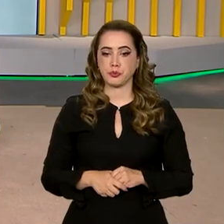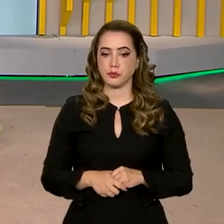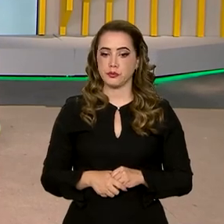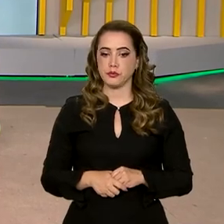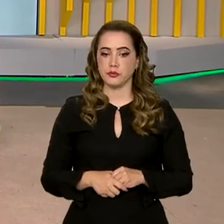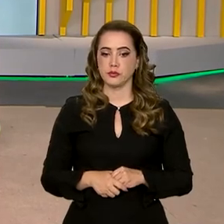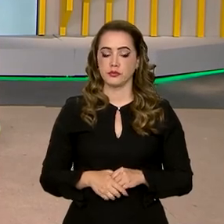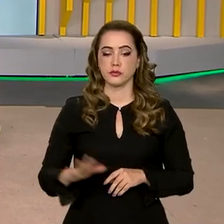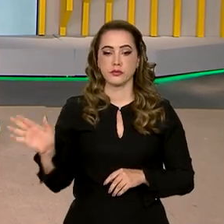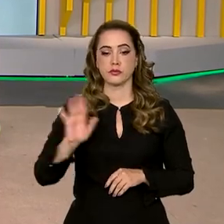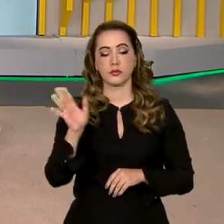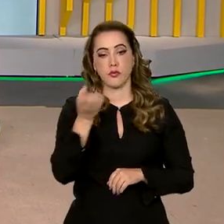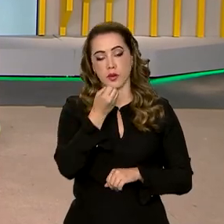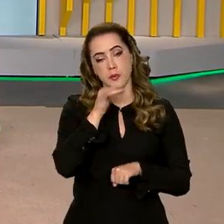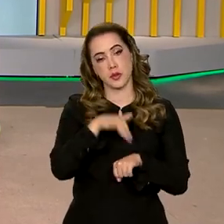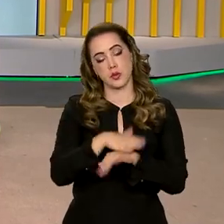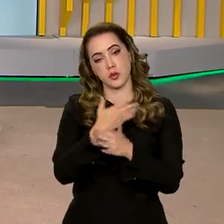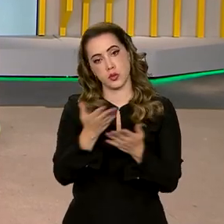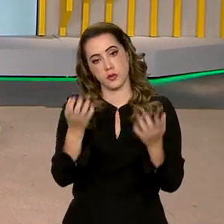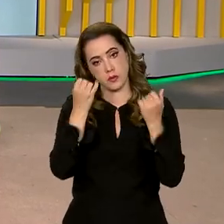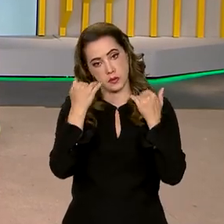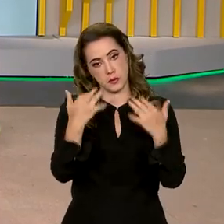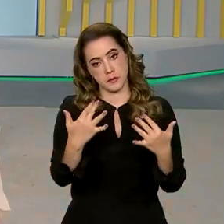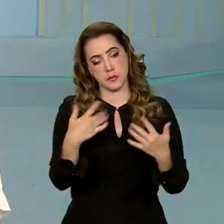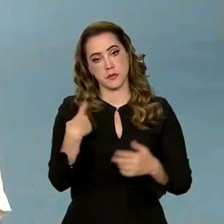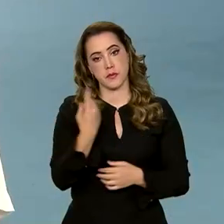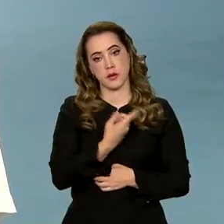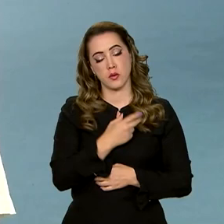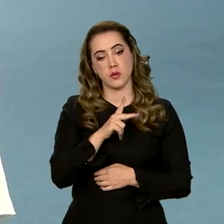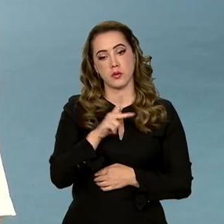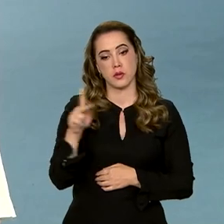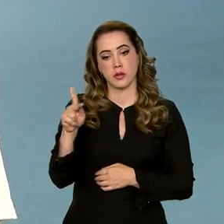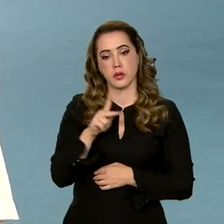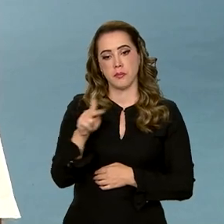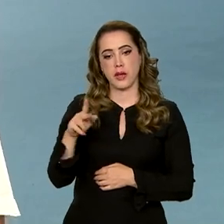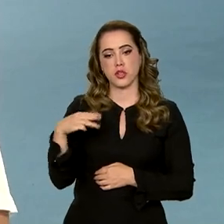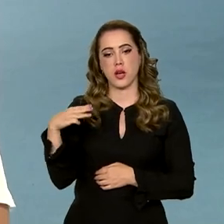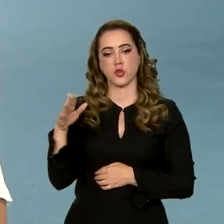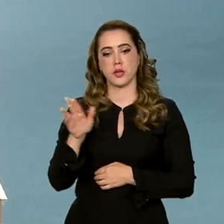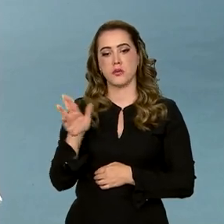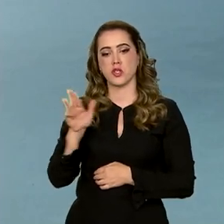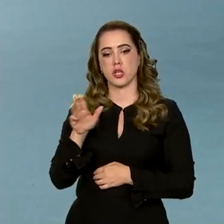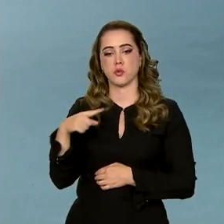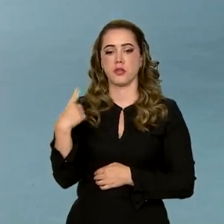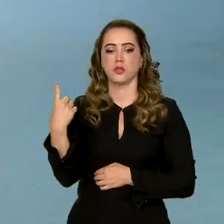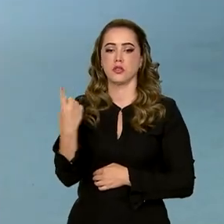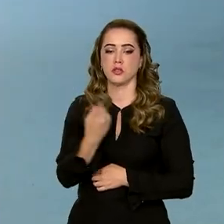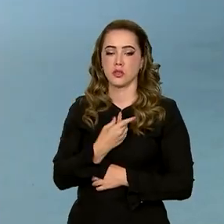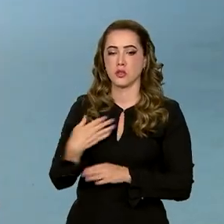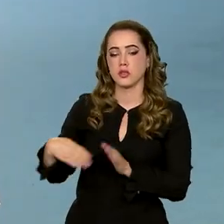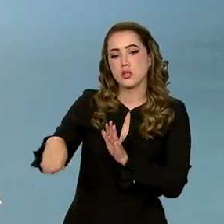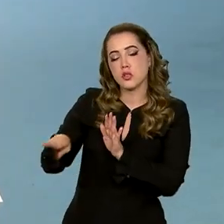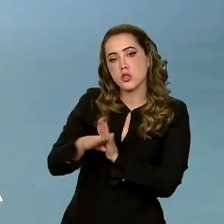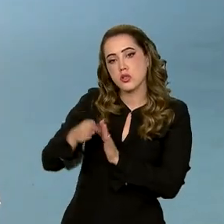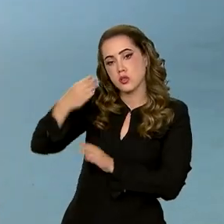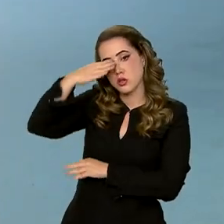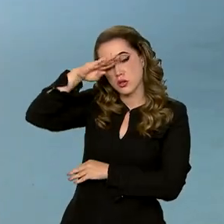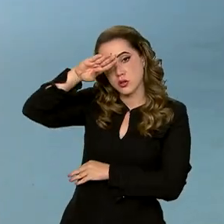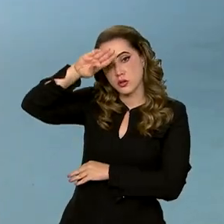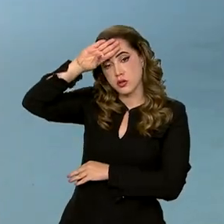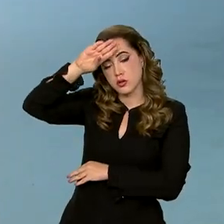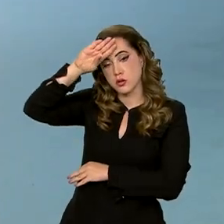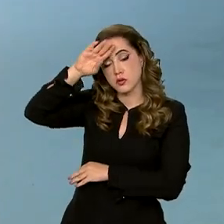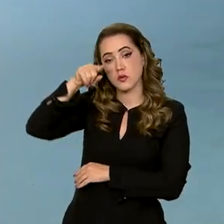Boa noite, Ana, Roberto e a você que nos assiste. Olha, o presidente Lula deve desembarcar aqui em Havana amanhã por volta das